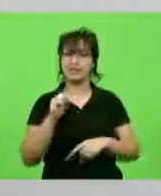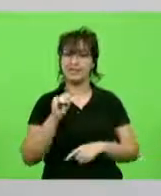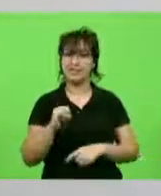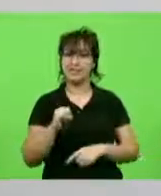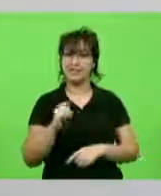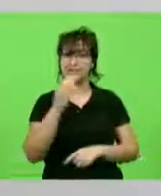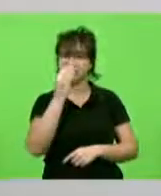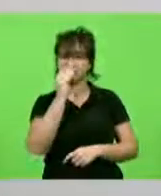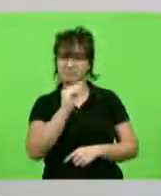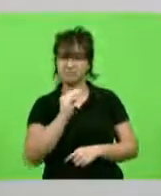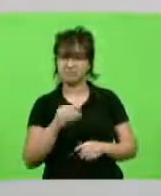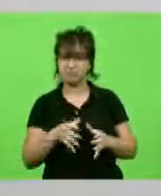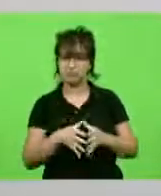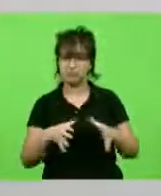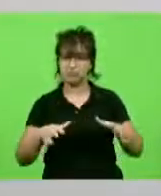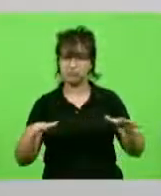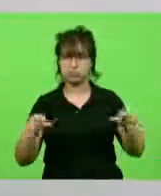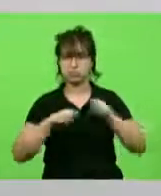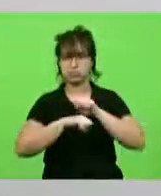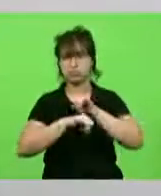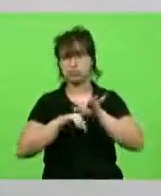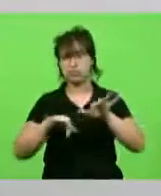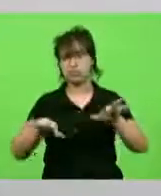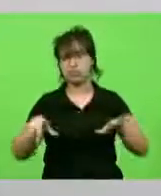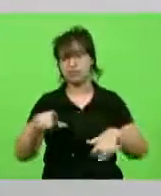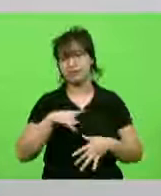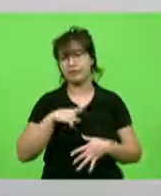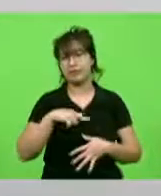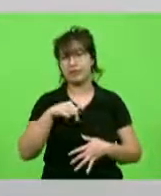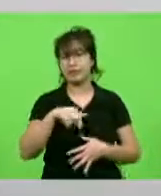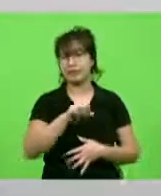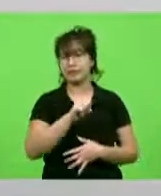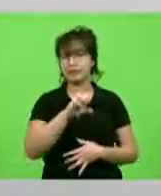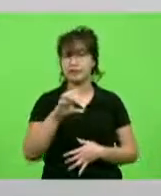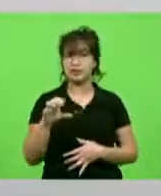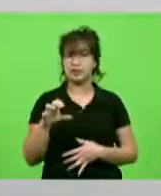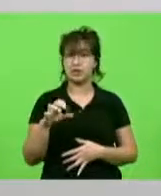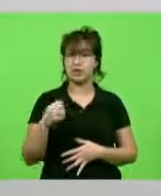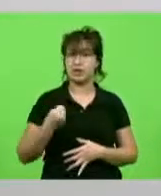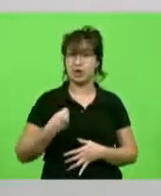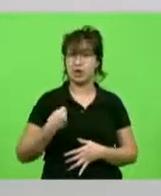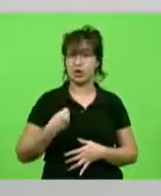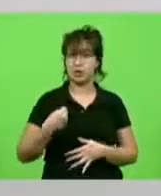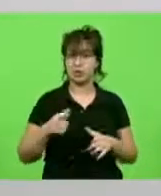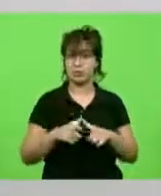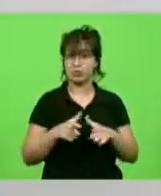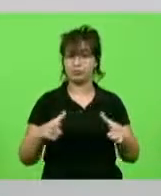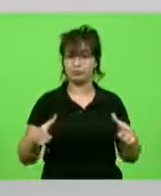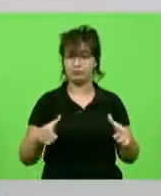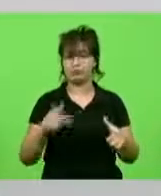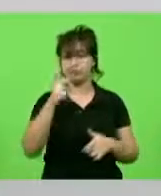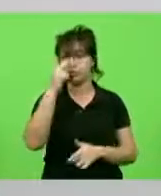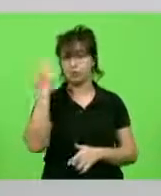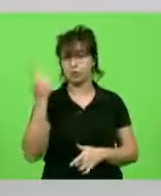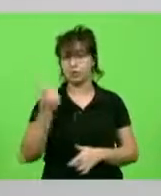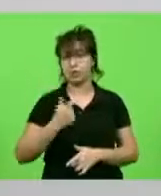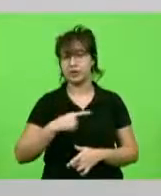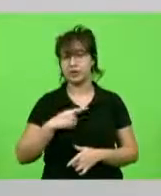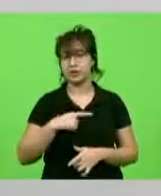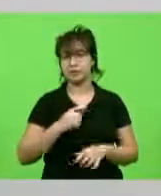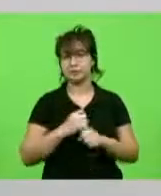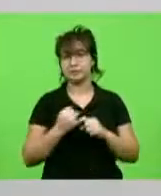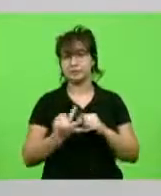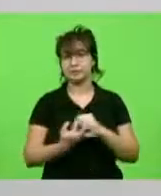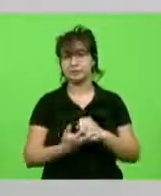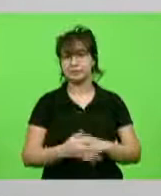nós estamos tendo no Estado, infelizmente, esse grande número de casos ativos. Também queria destacar a